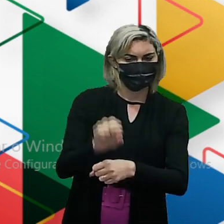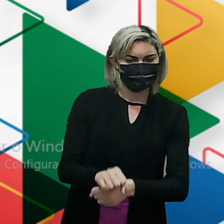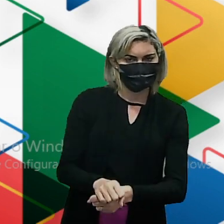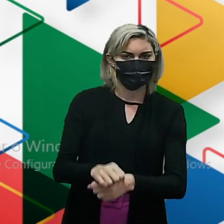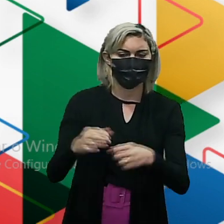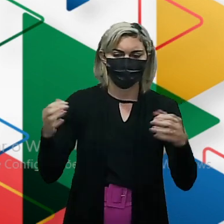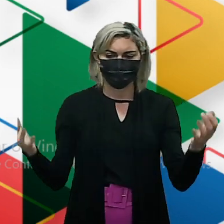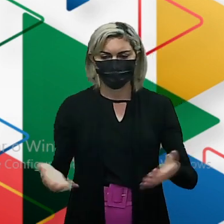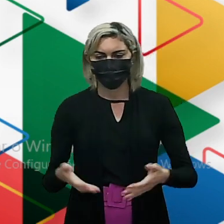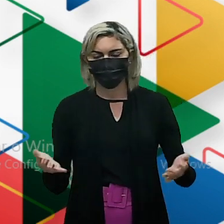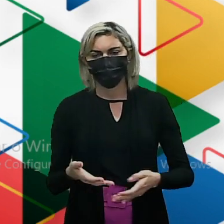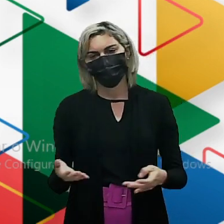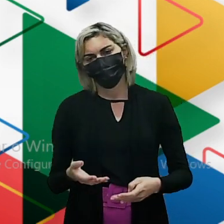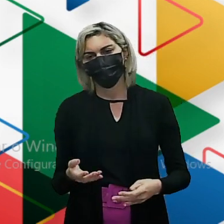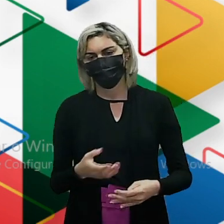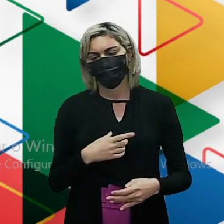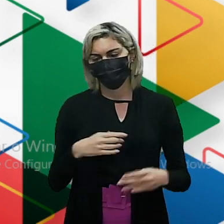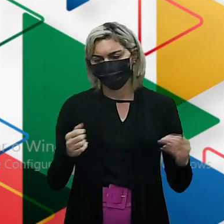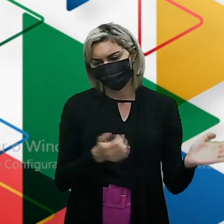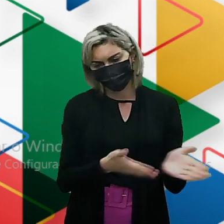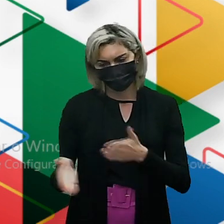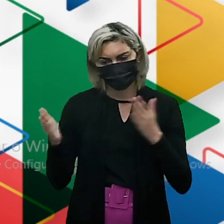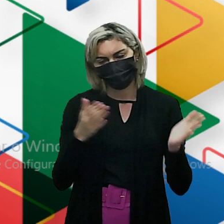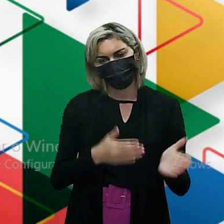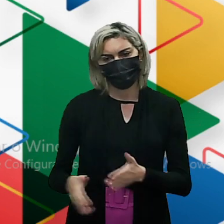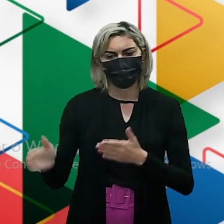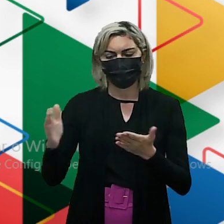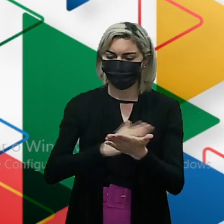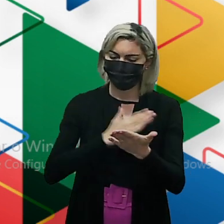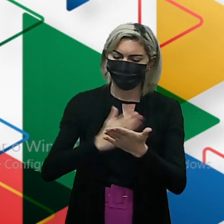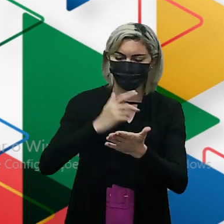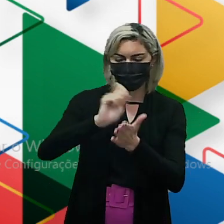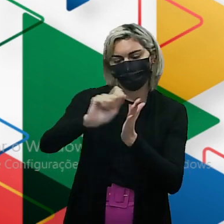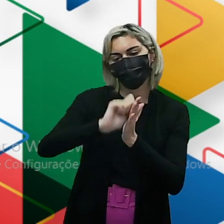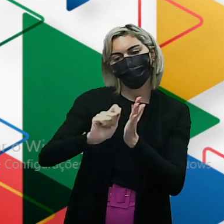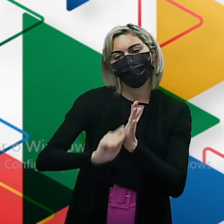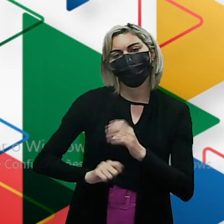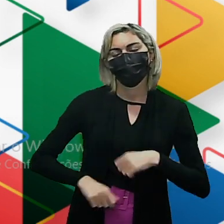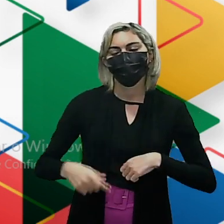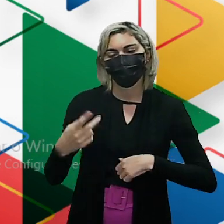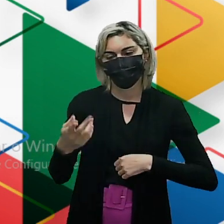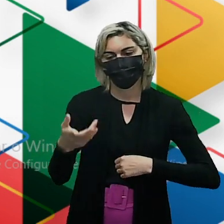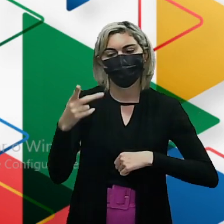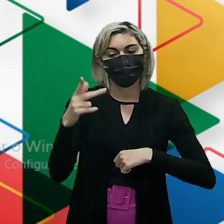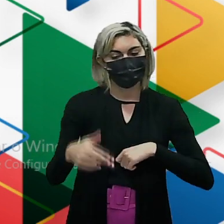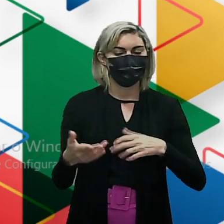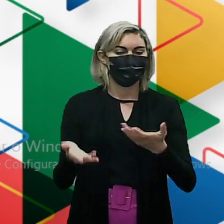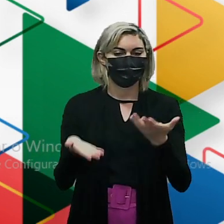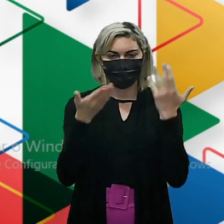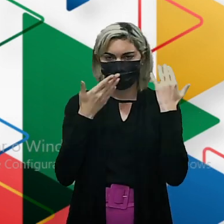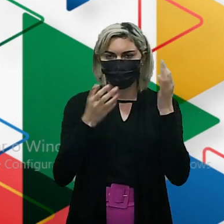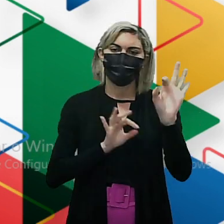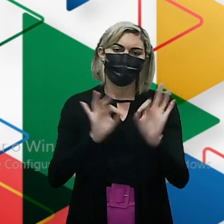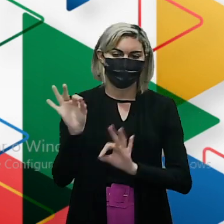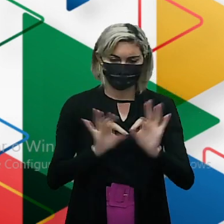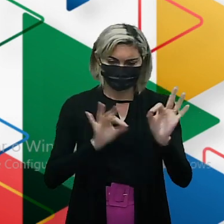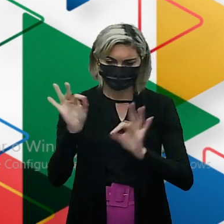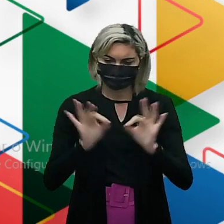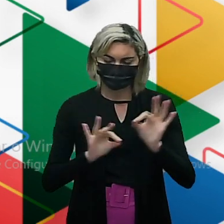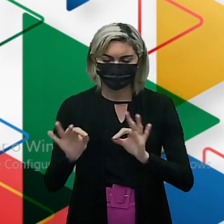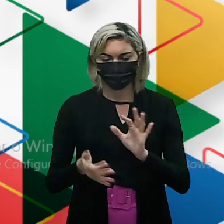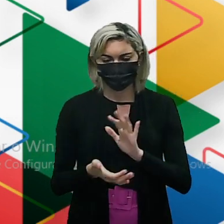agora E passava Pro caderno Dessa forma Que está aí Bem organizada